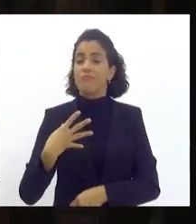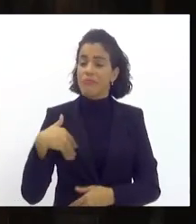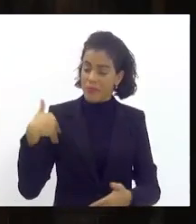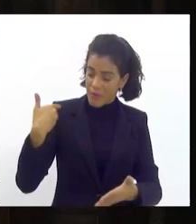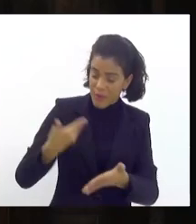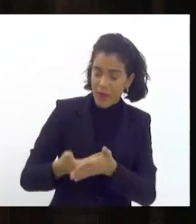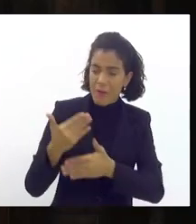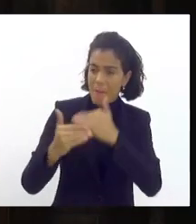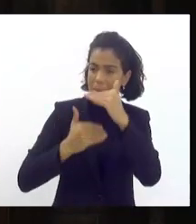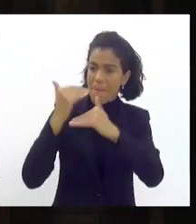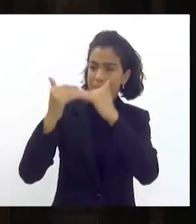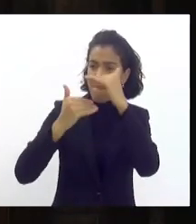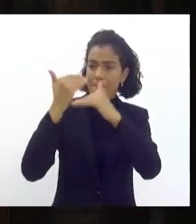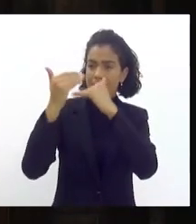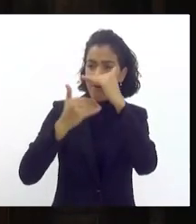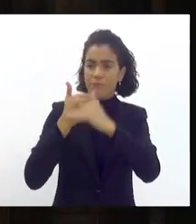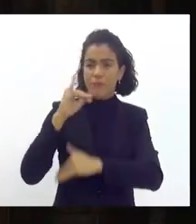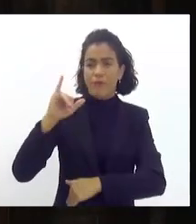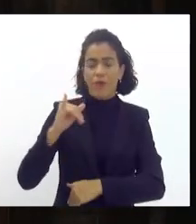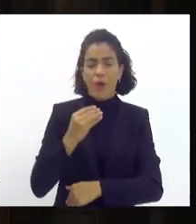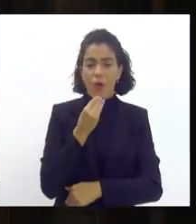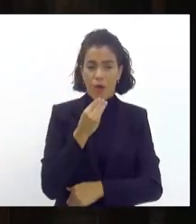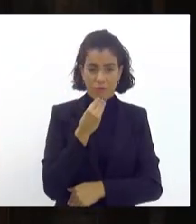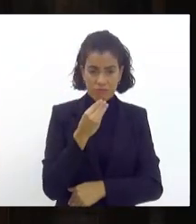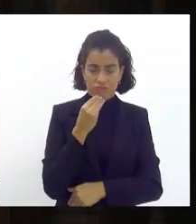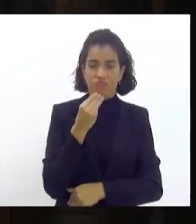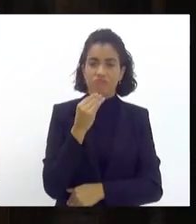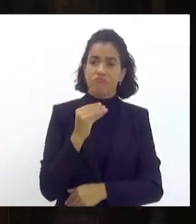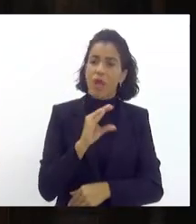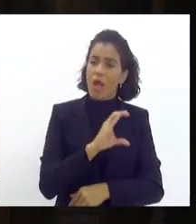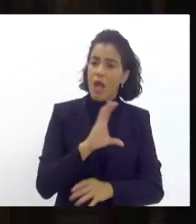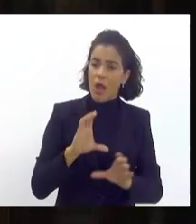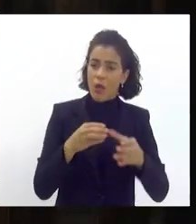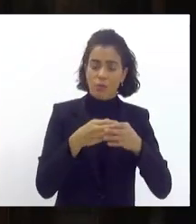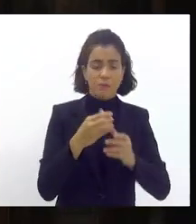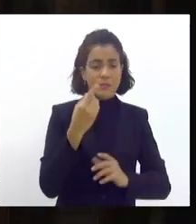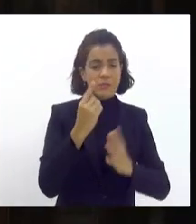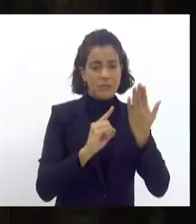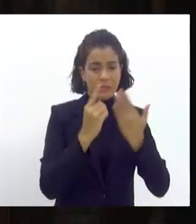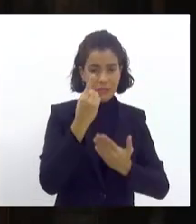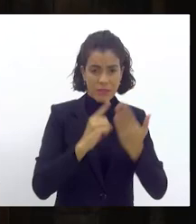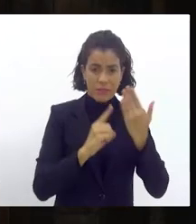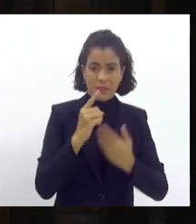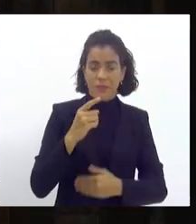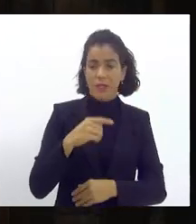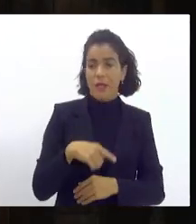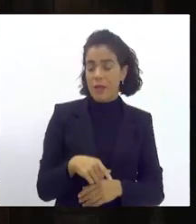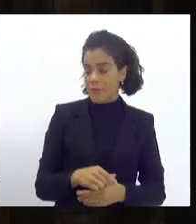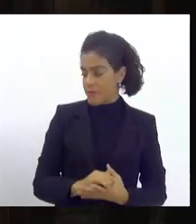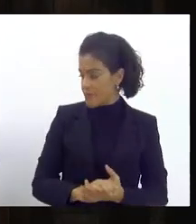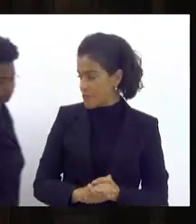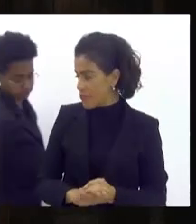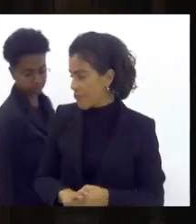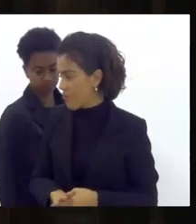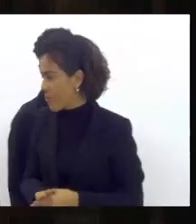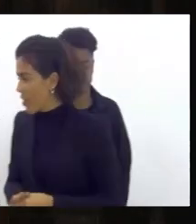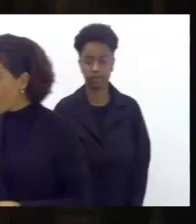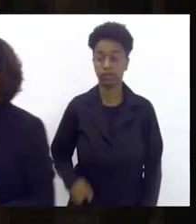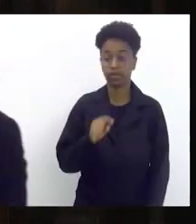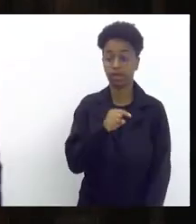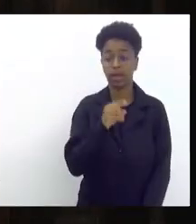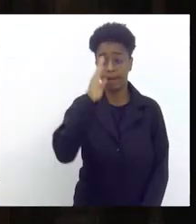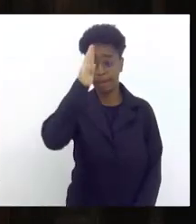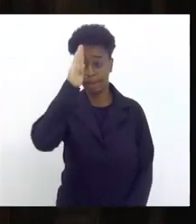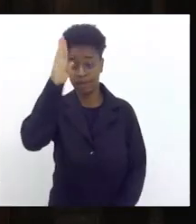eu tive a oportunidade de ser presidente da comissão de carnaval lá durante quase dez anos e o Bagueira foi um dos maiores incentivadores e